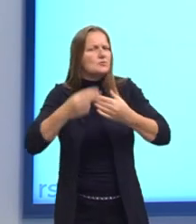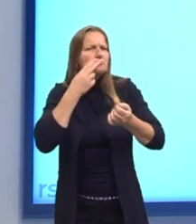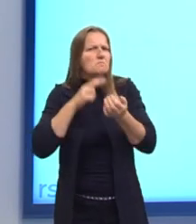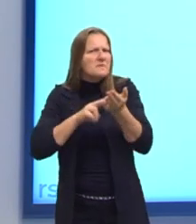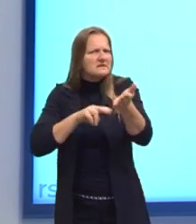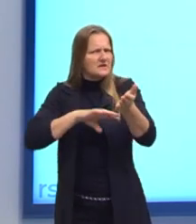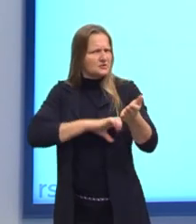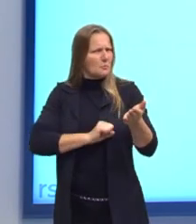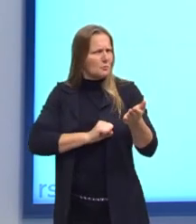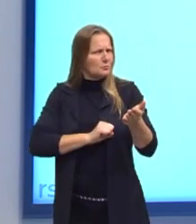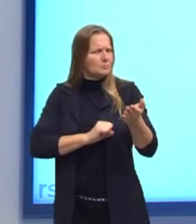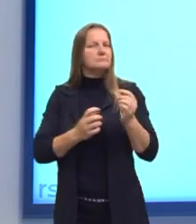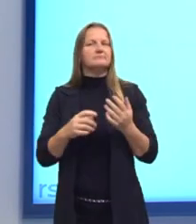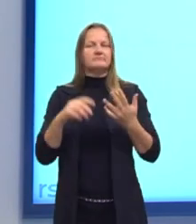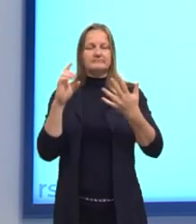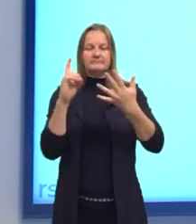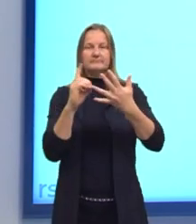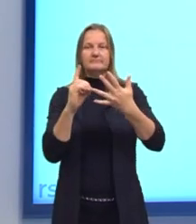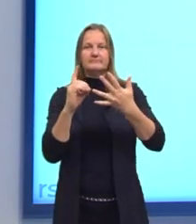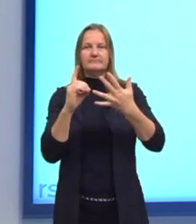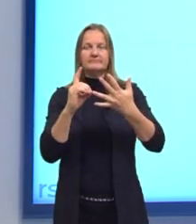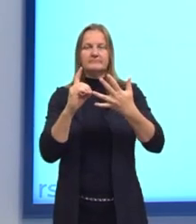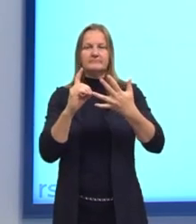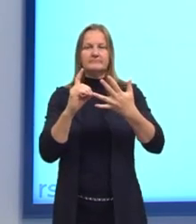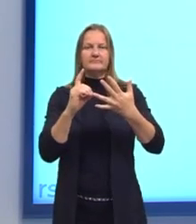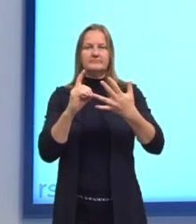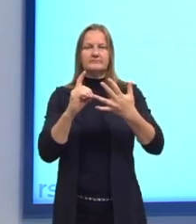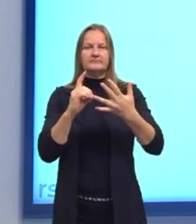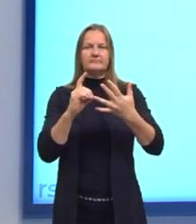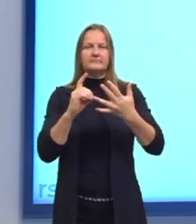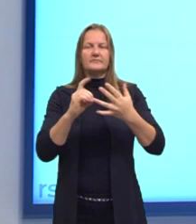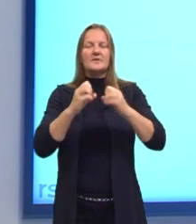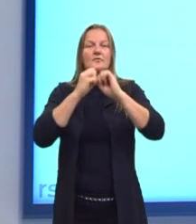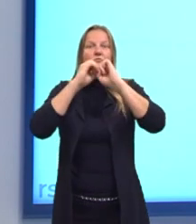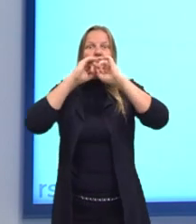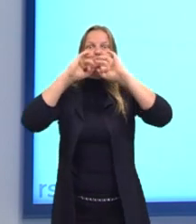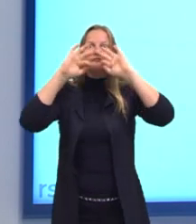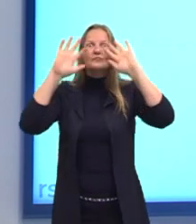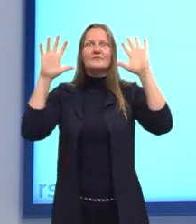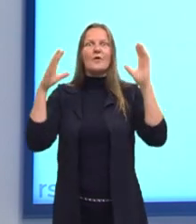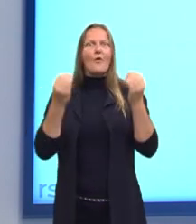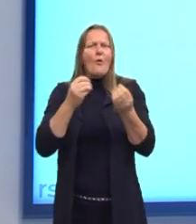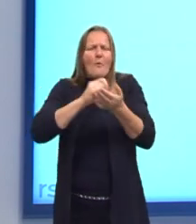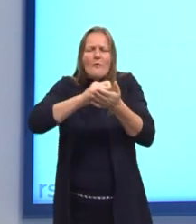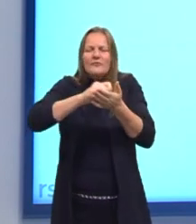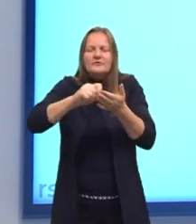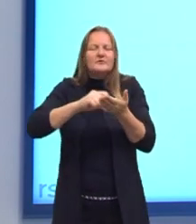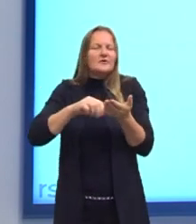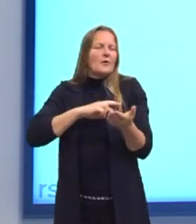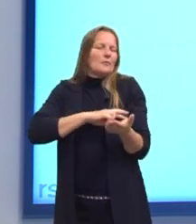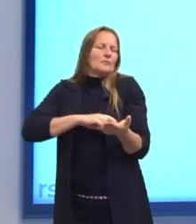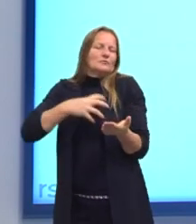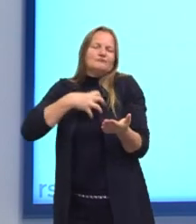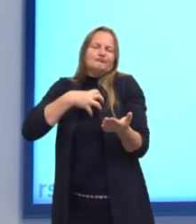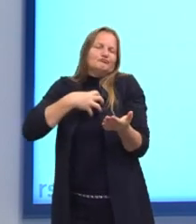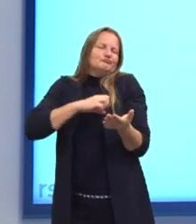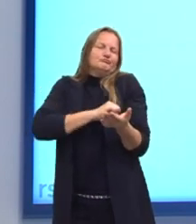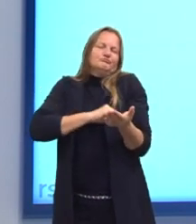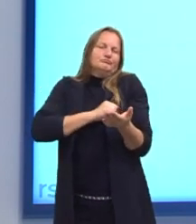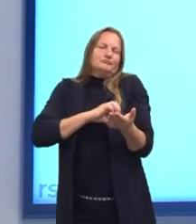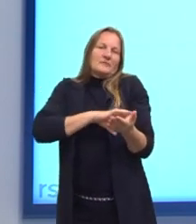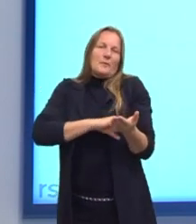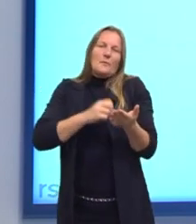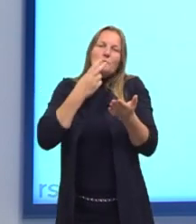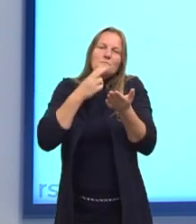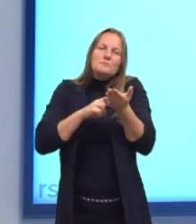amorosas. Letra D. Esclarecer como devem ser escritas as mensagens sentimentais nas cartas de